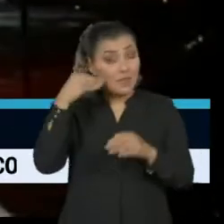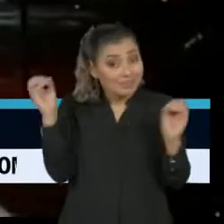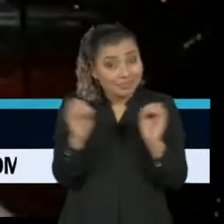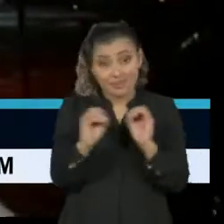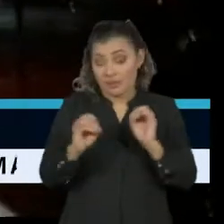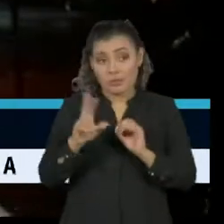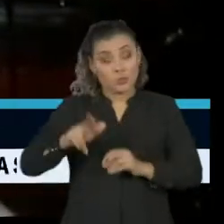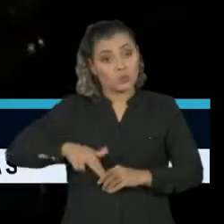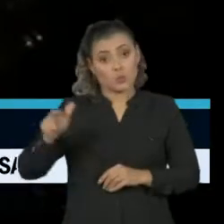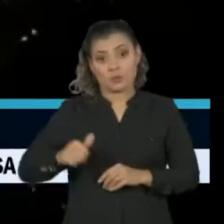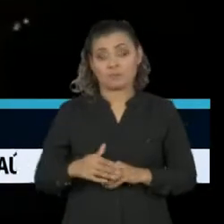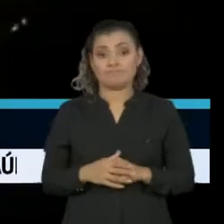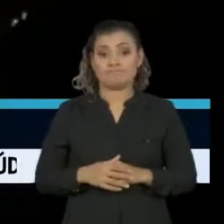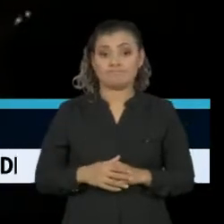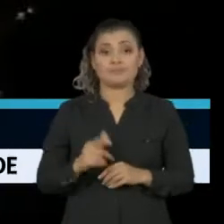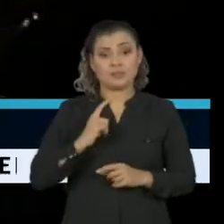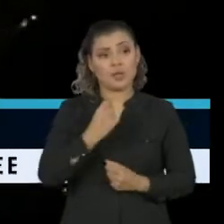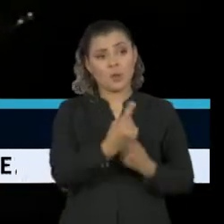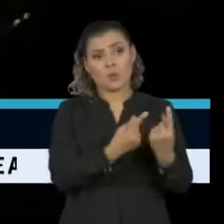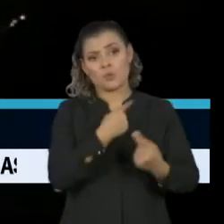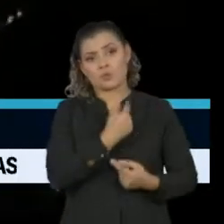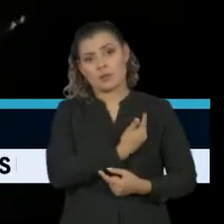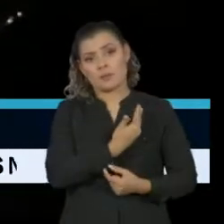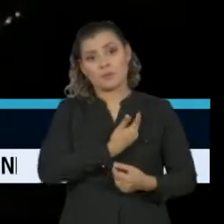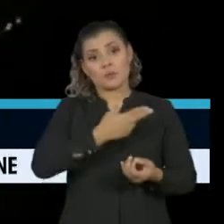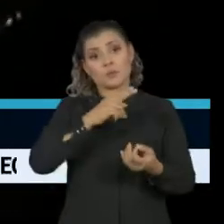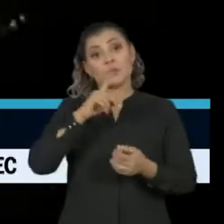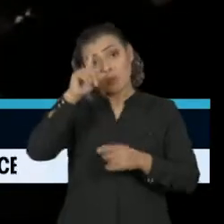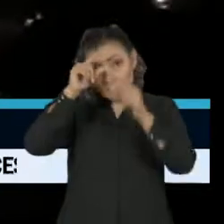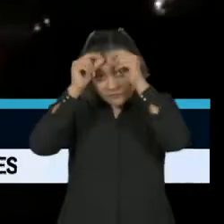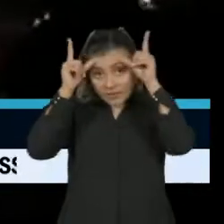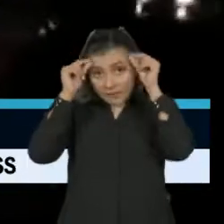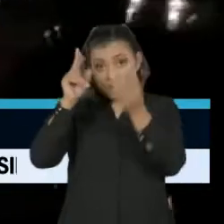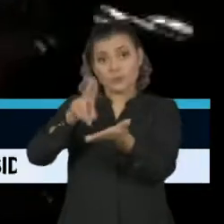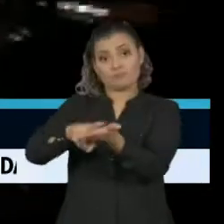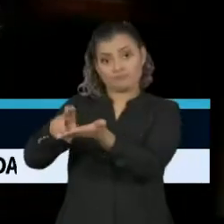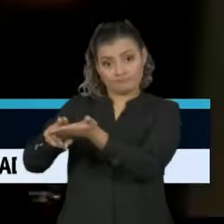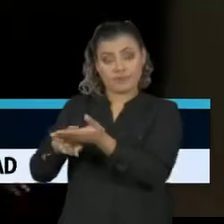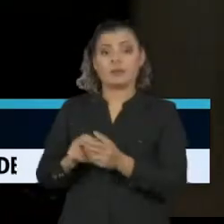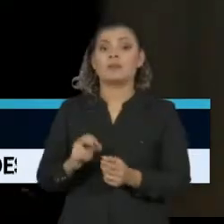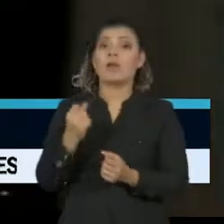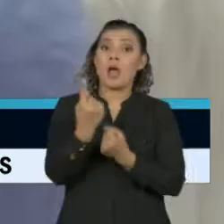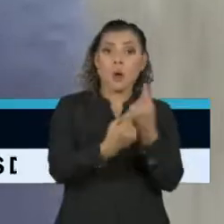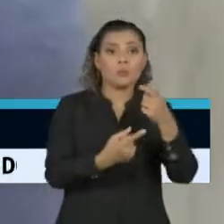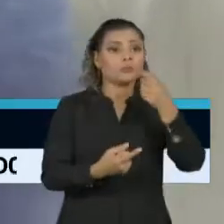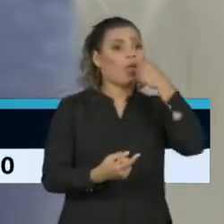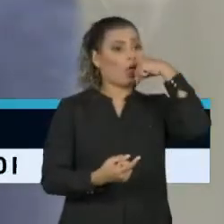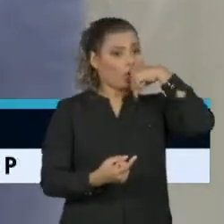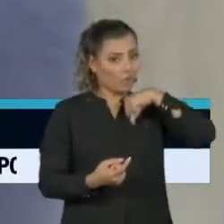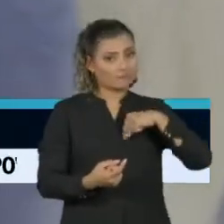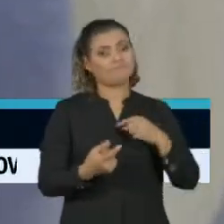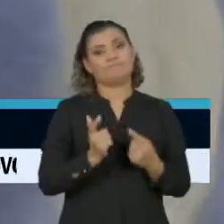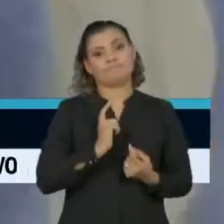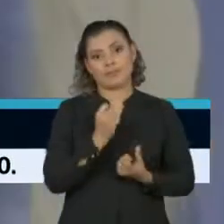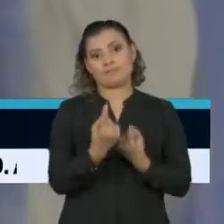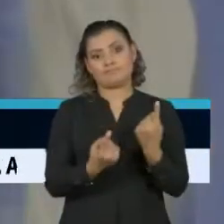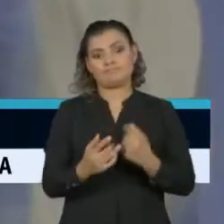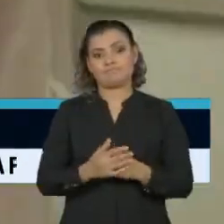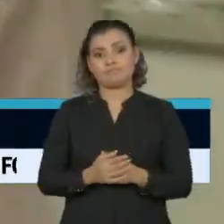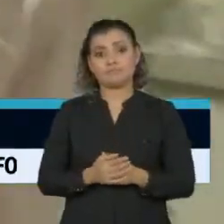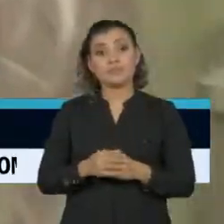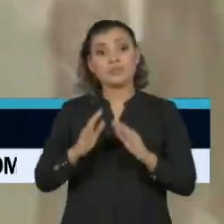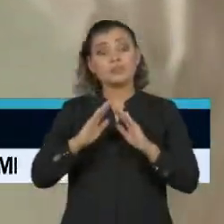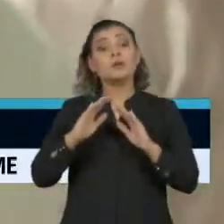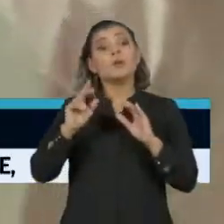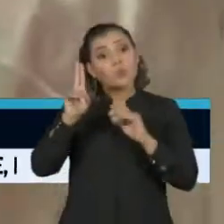parecido com isso. Tenho amigos enfermeiros internados, outros entubados. O relato dessa enfermeira da Rede